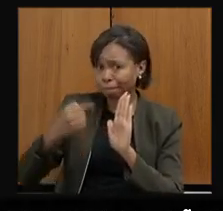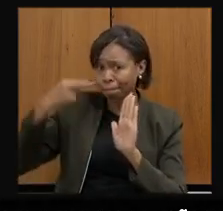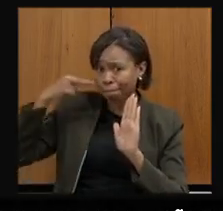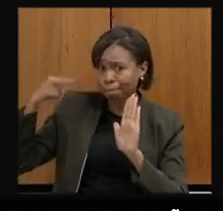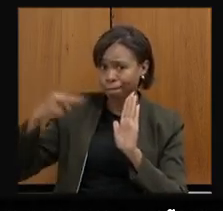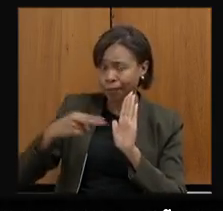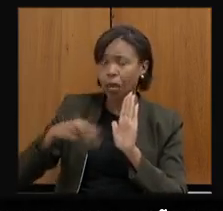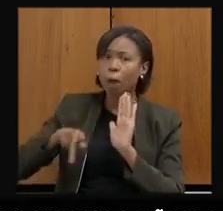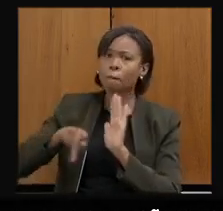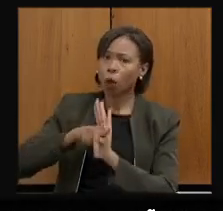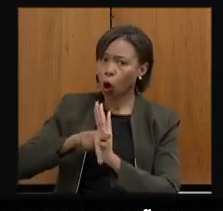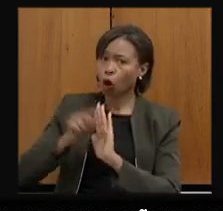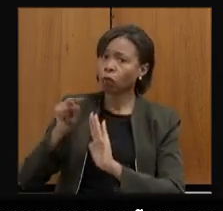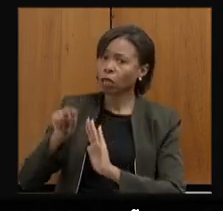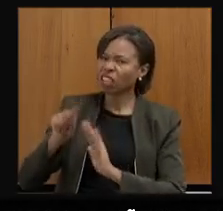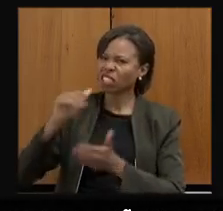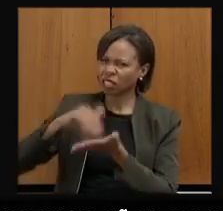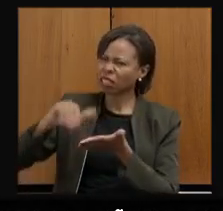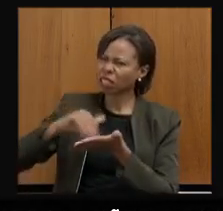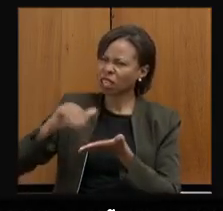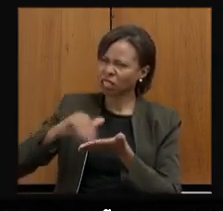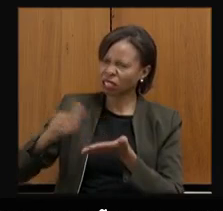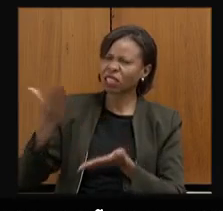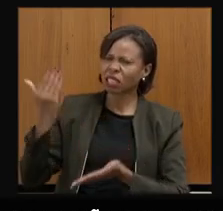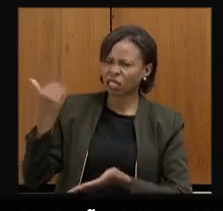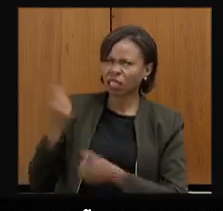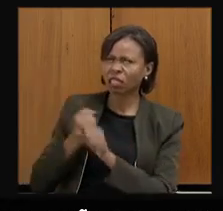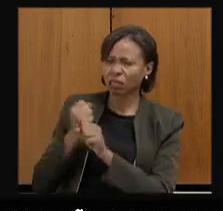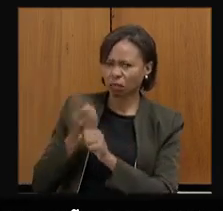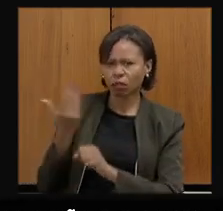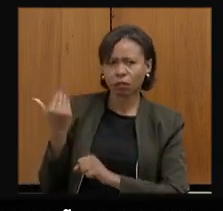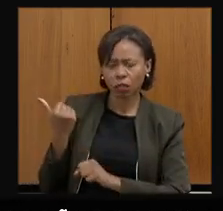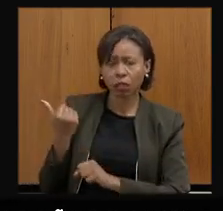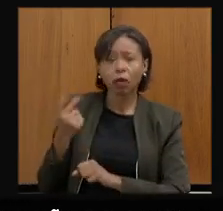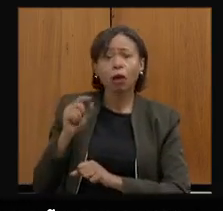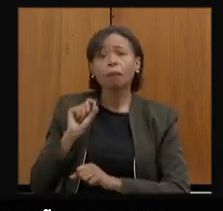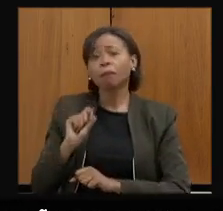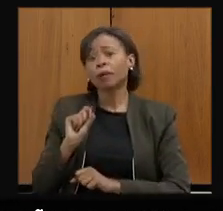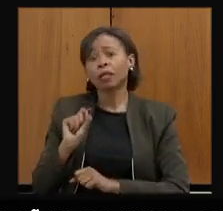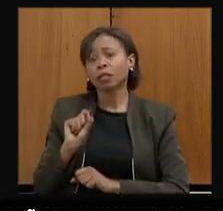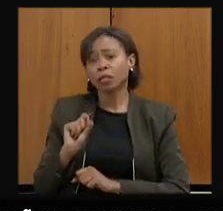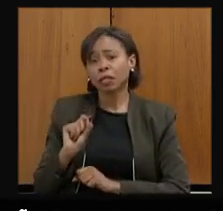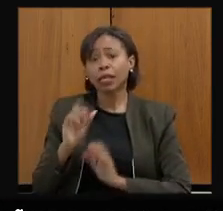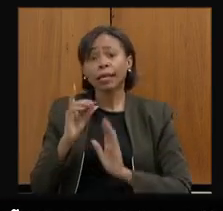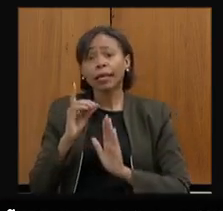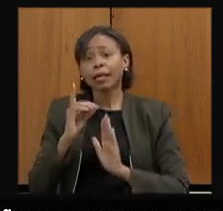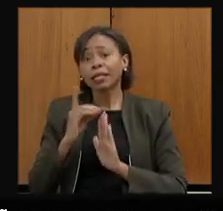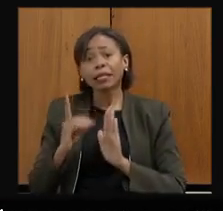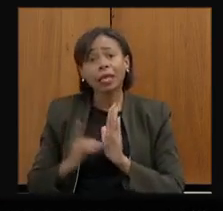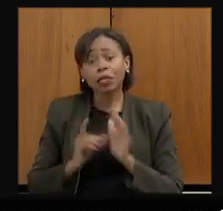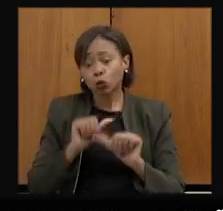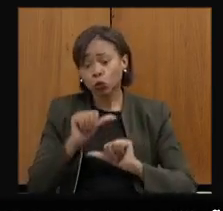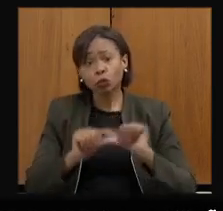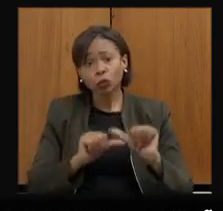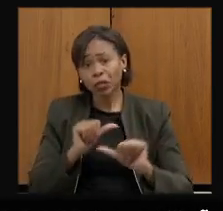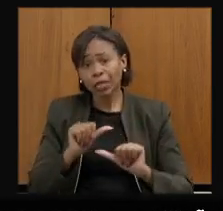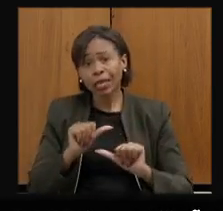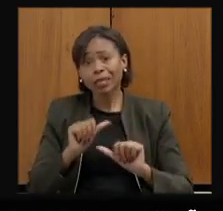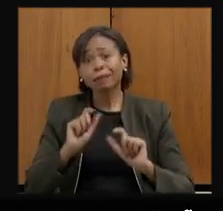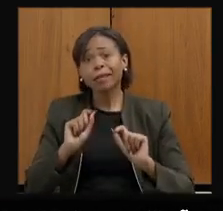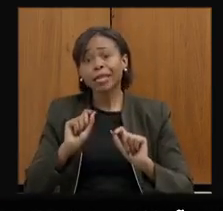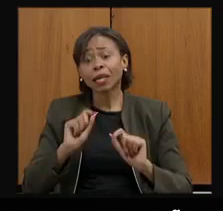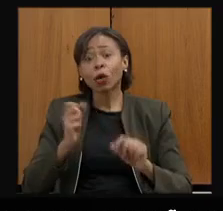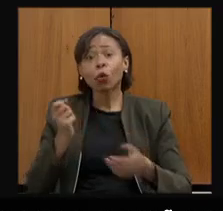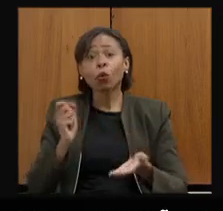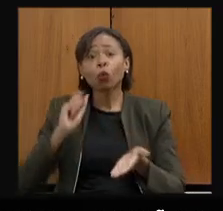editado pela secretaria, me parece que já tem aí alguns anos, para que a gente possa ter agilidade na contratação